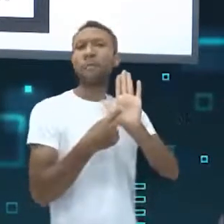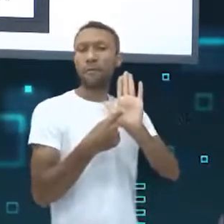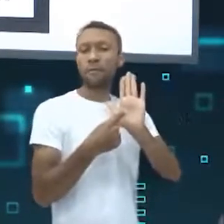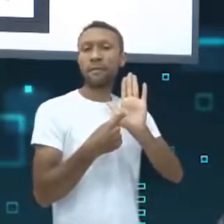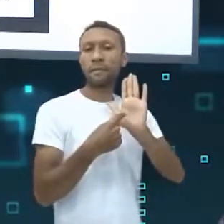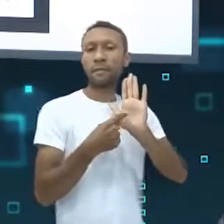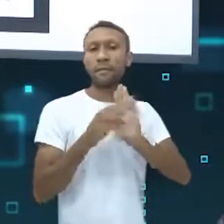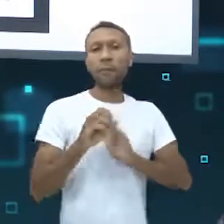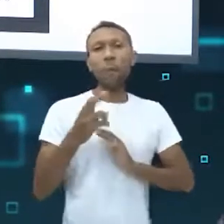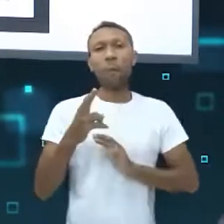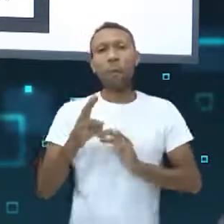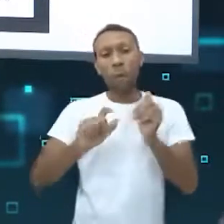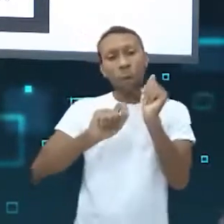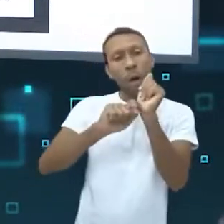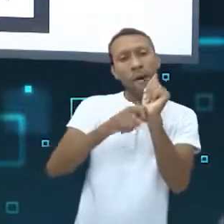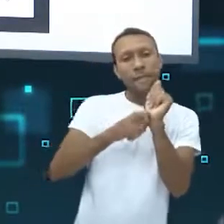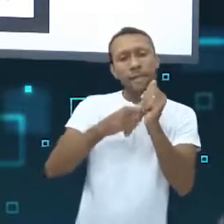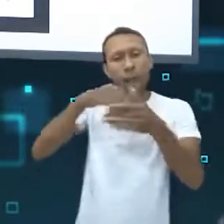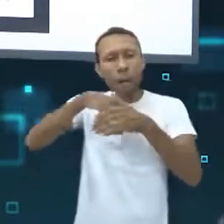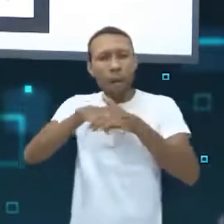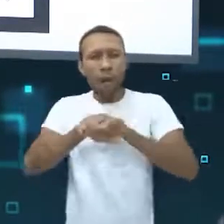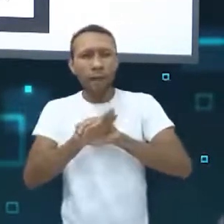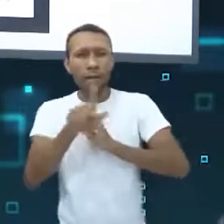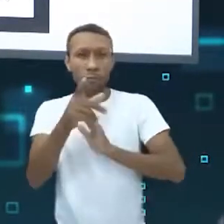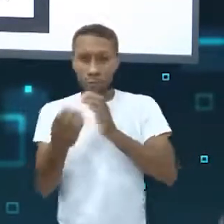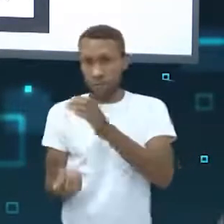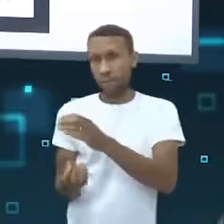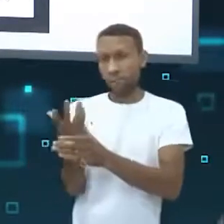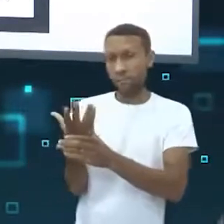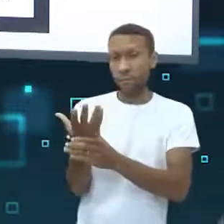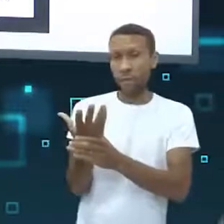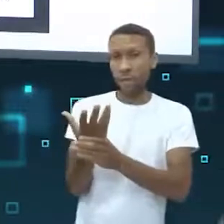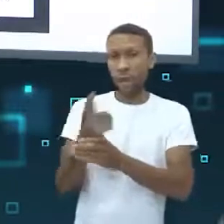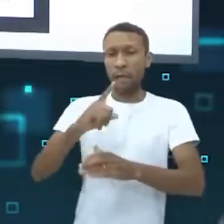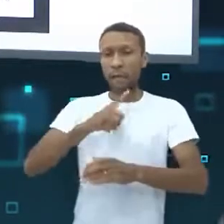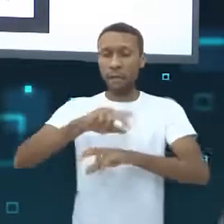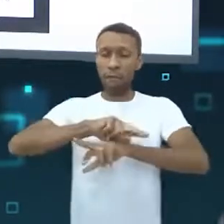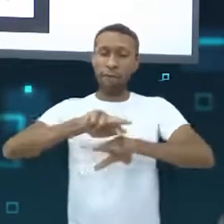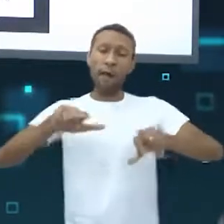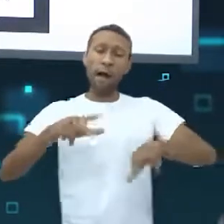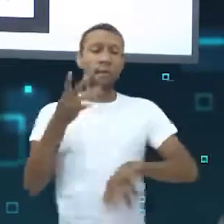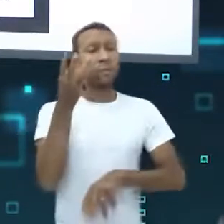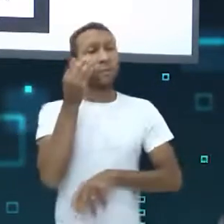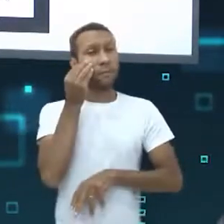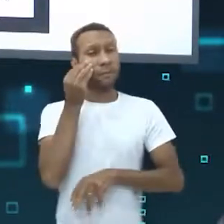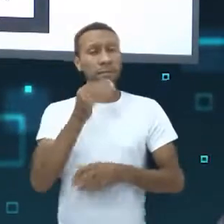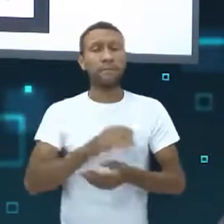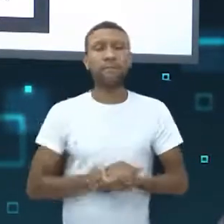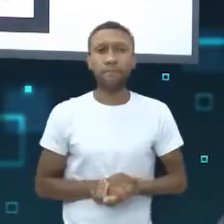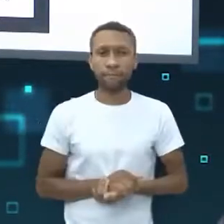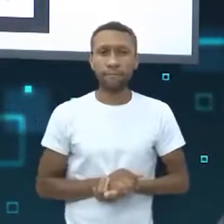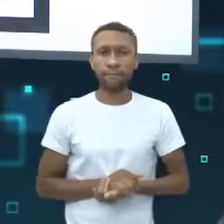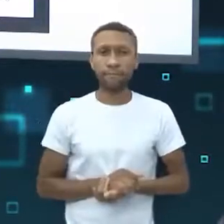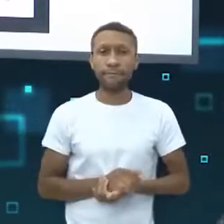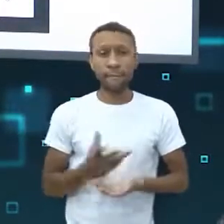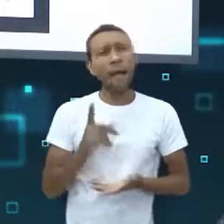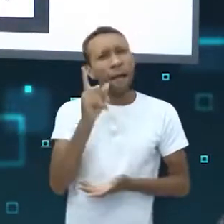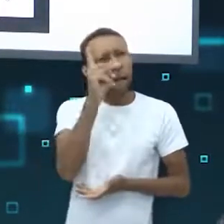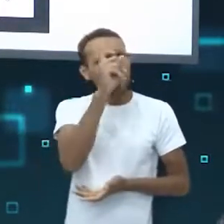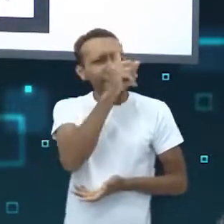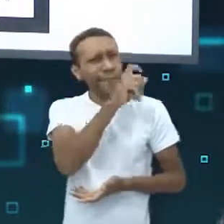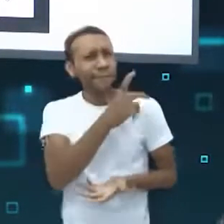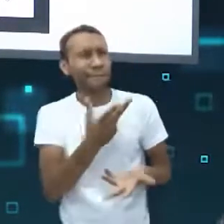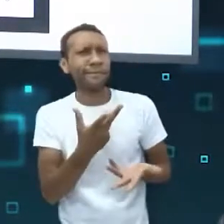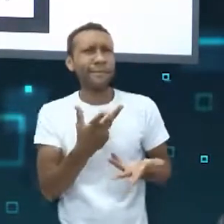dispositivo, uma senha extra que você mesmo cria, entre outras possibilidades. Pode parecer